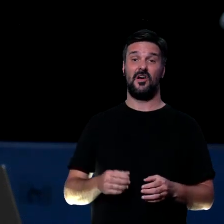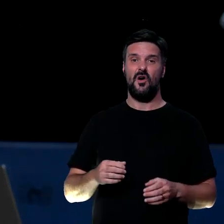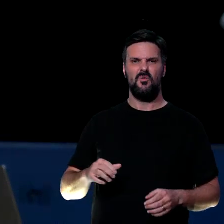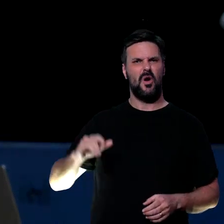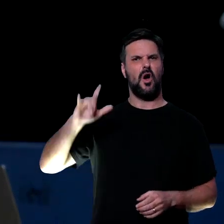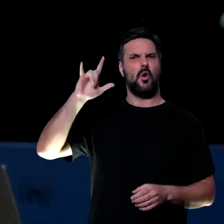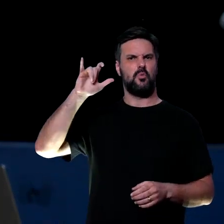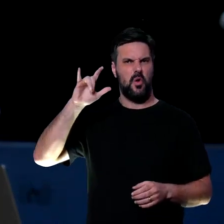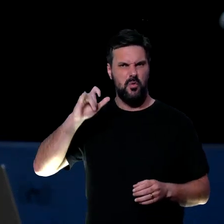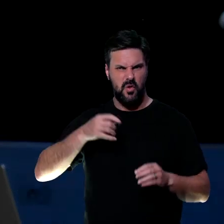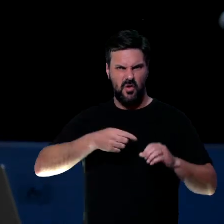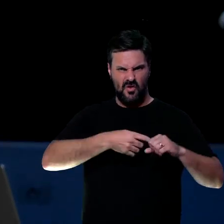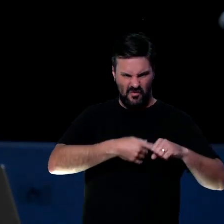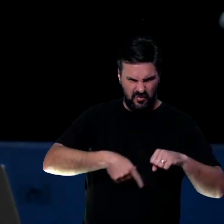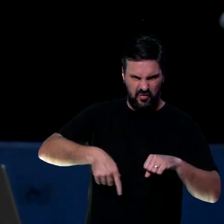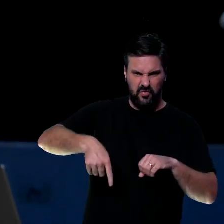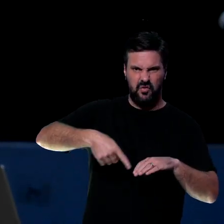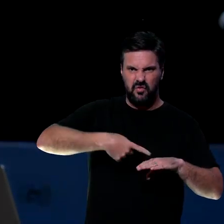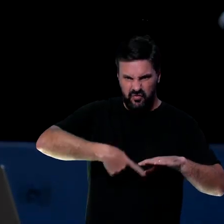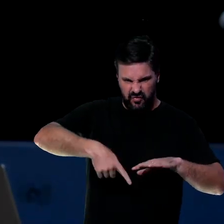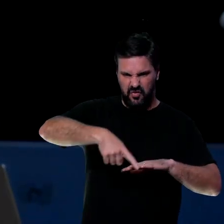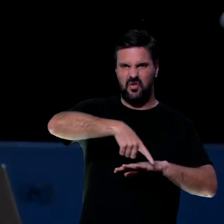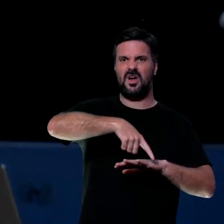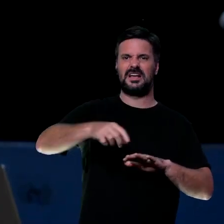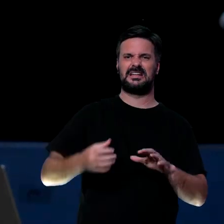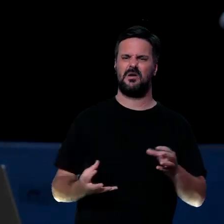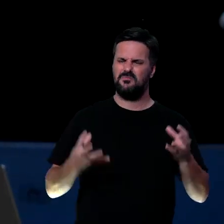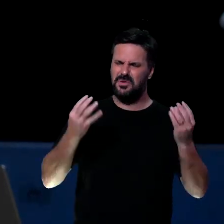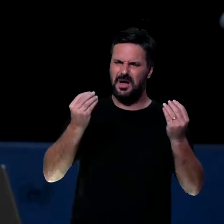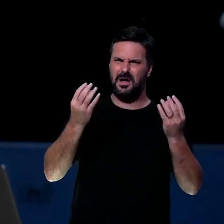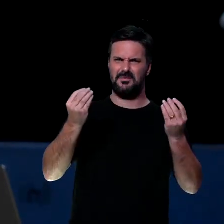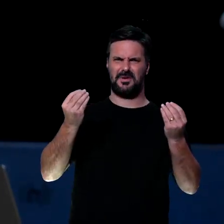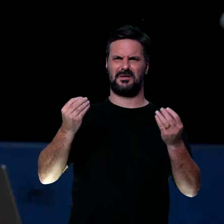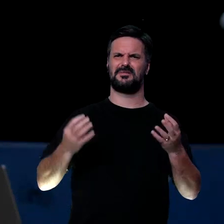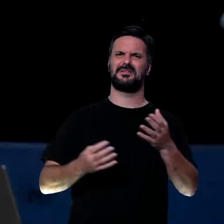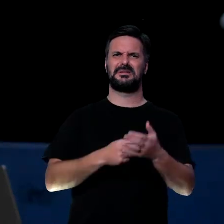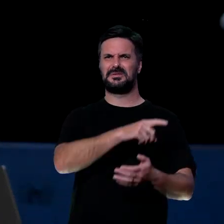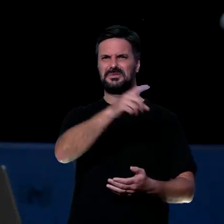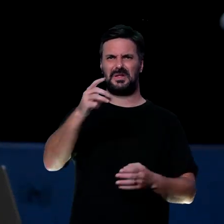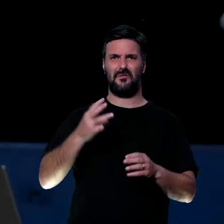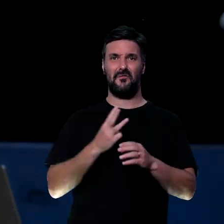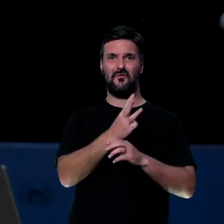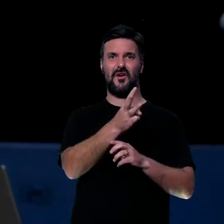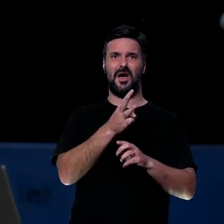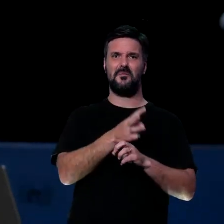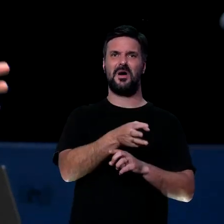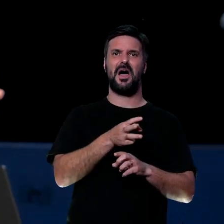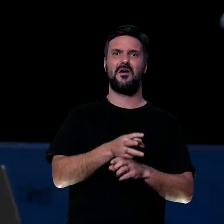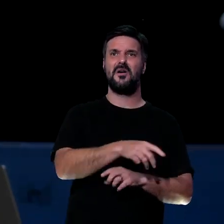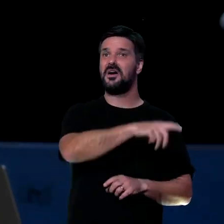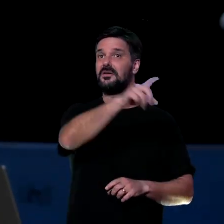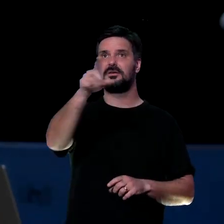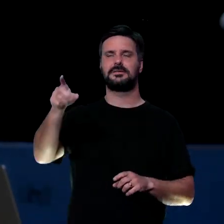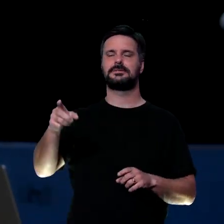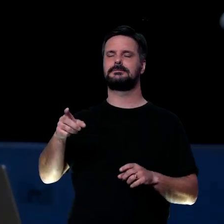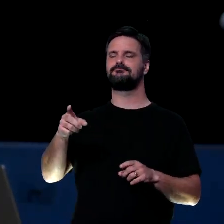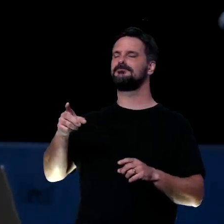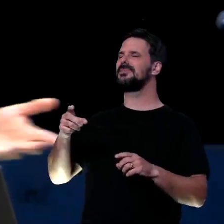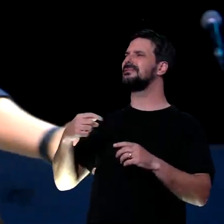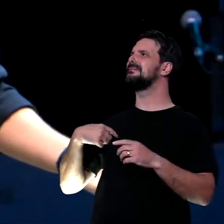preocupação. A gente reclama para, eu falei no primeiro culto, para Deus e o mundo. Não, é só para o mundo, porque para Deus a gente não reclama.